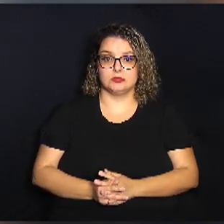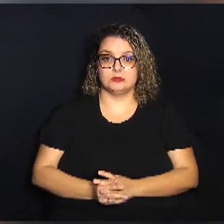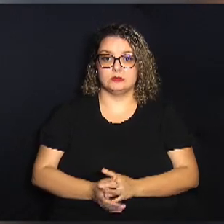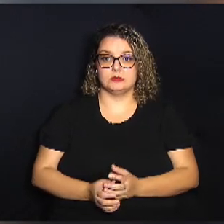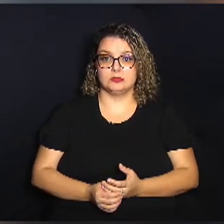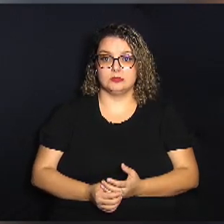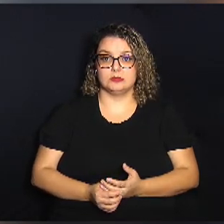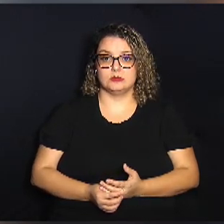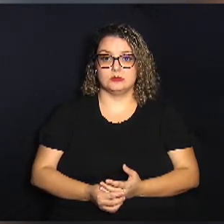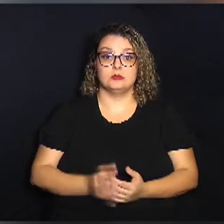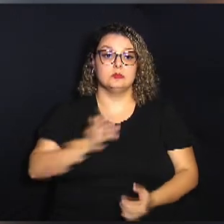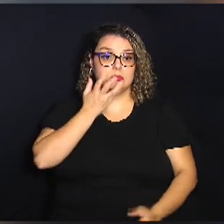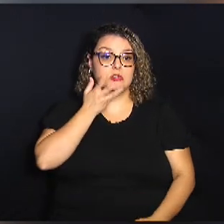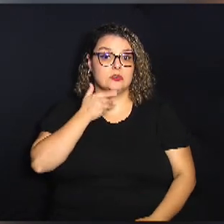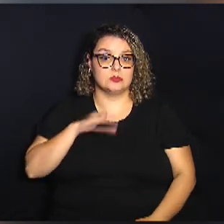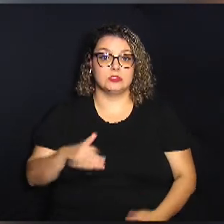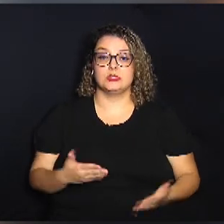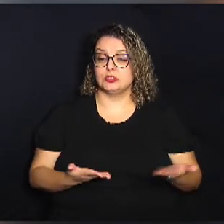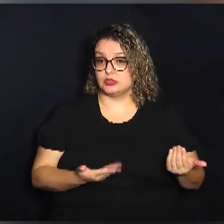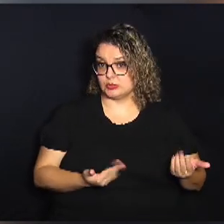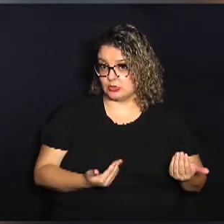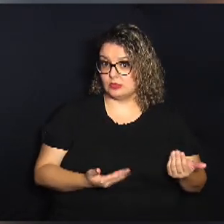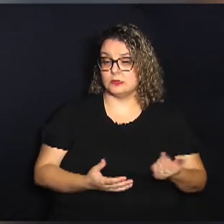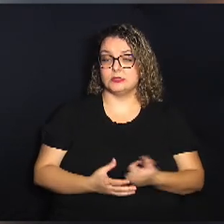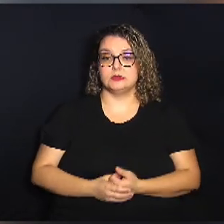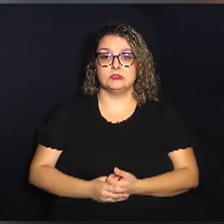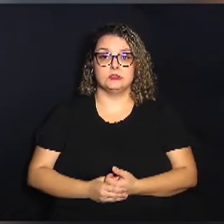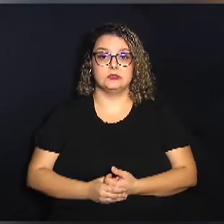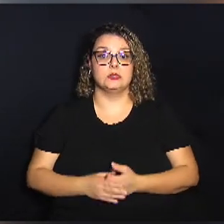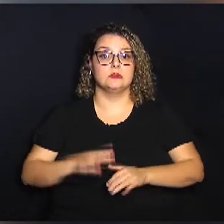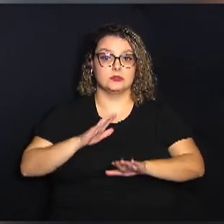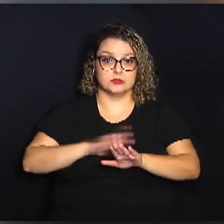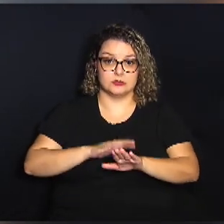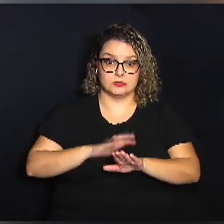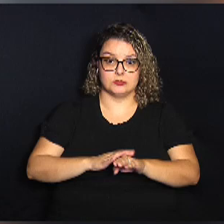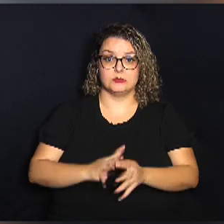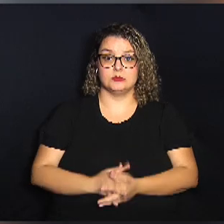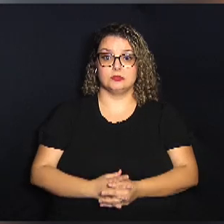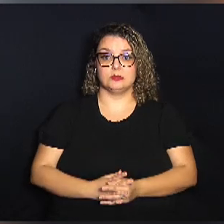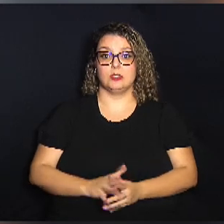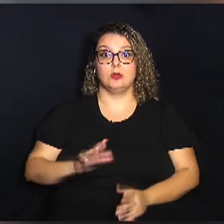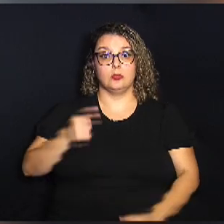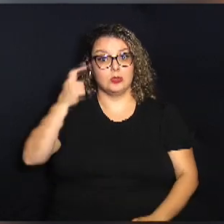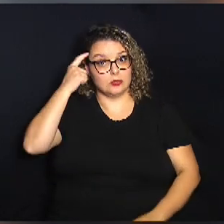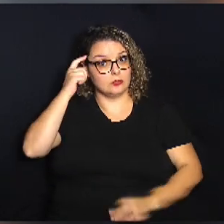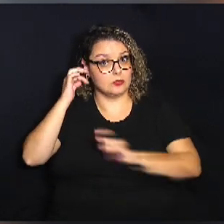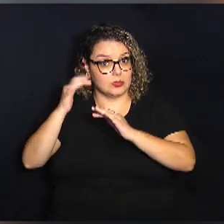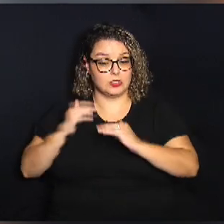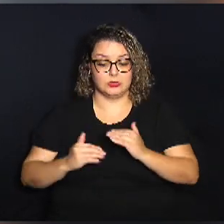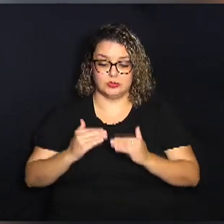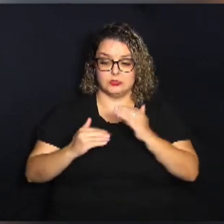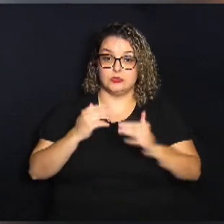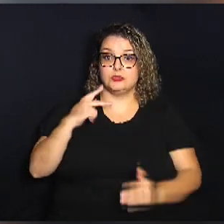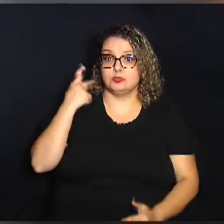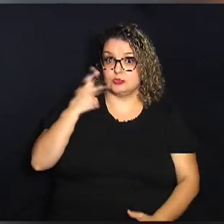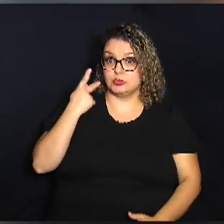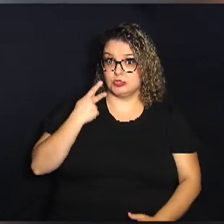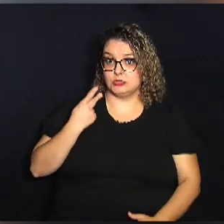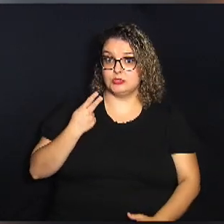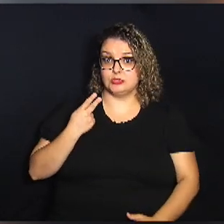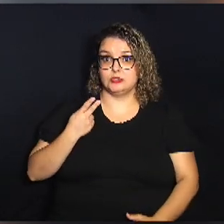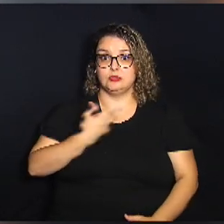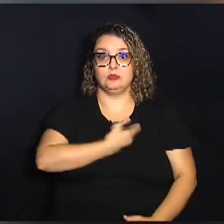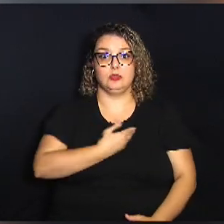para as crianças e jovens e ações. Quando a gente pensa em desenvolvimento de políticas públicas que